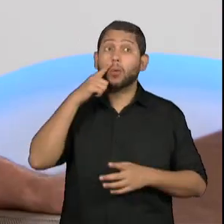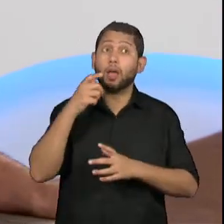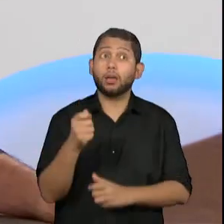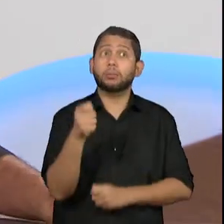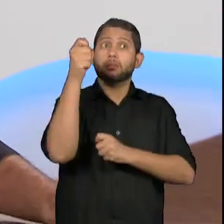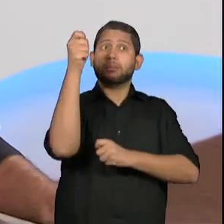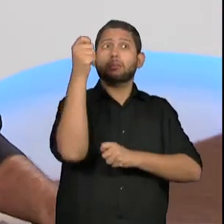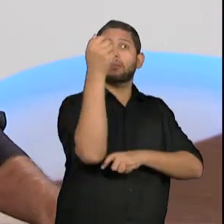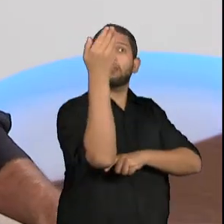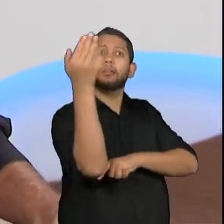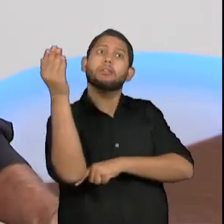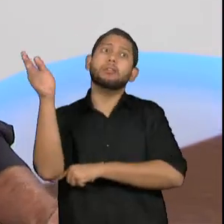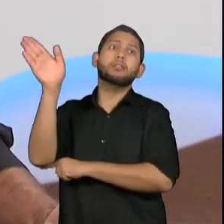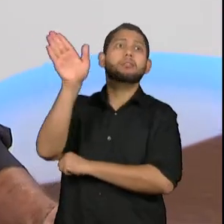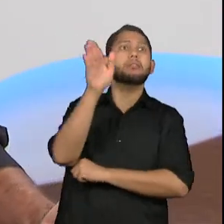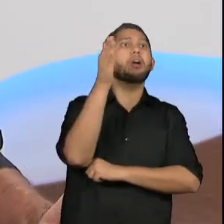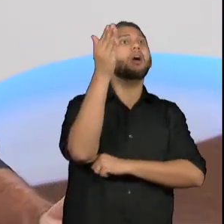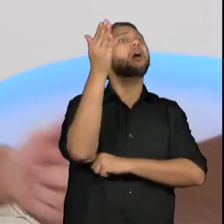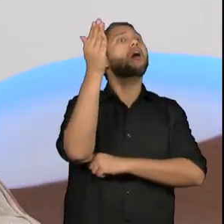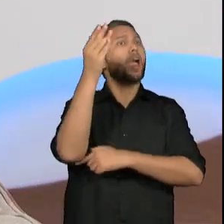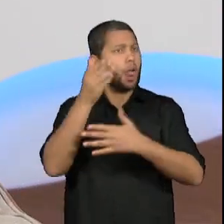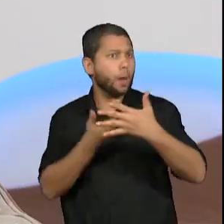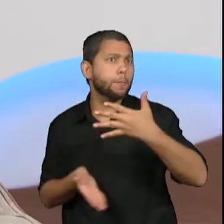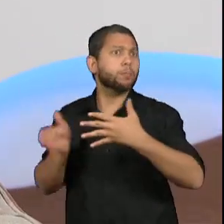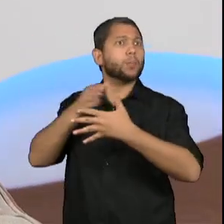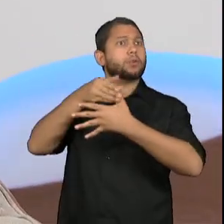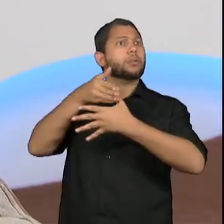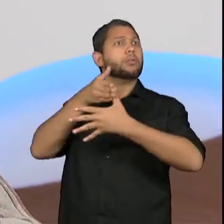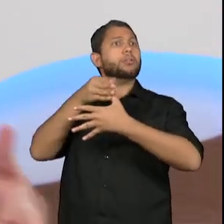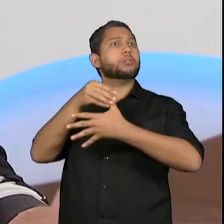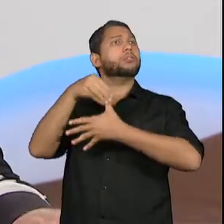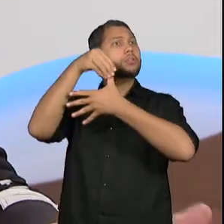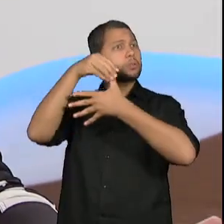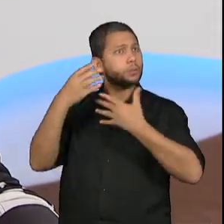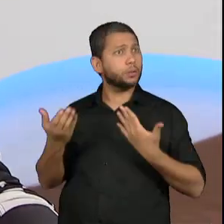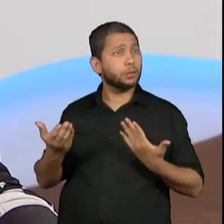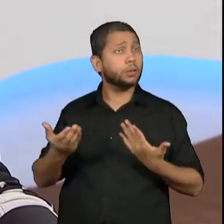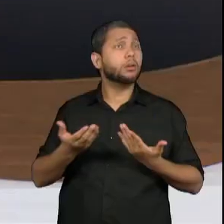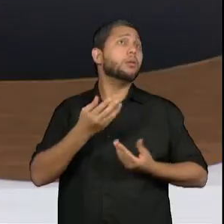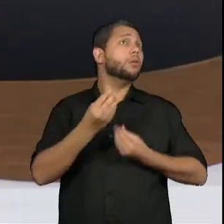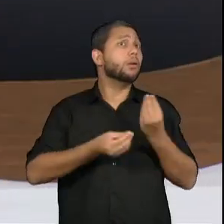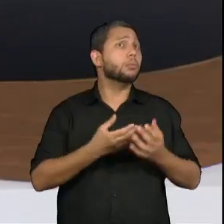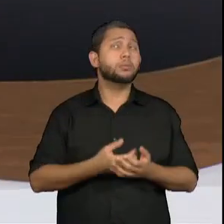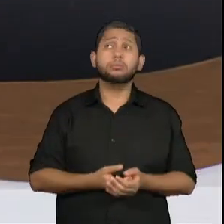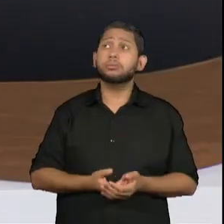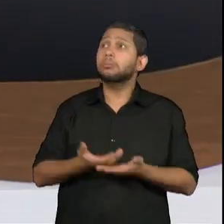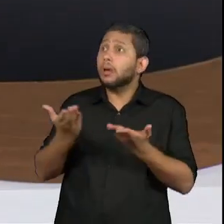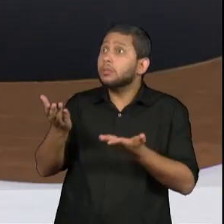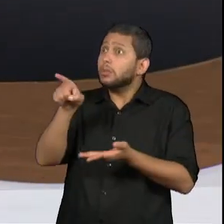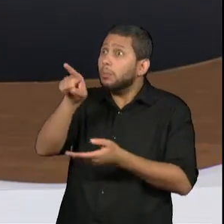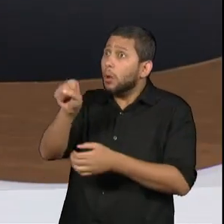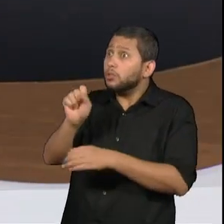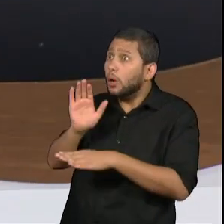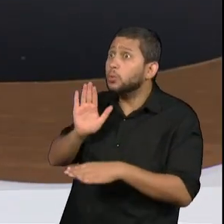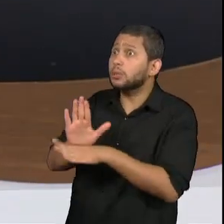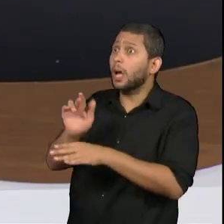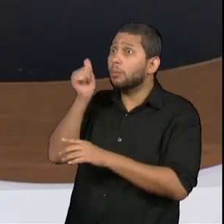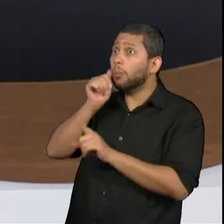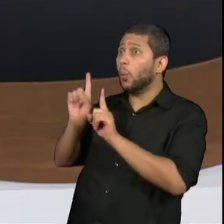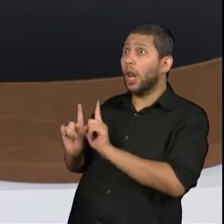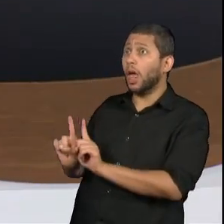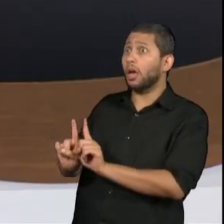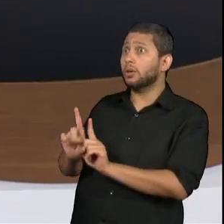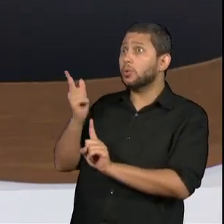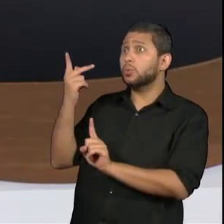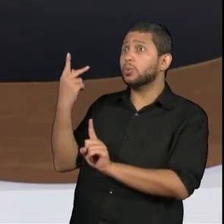pensar o protagonismo das pautas negras no discurso e na realização das fantasias. Mas talvez ajudar uma mulher estando do seu lado como